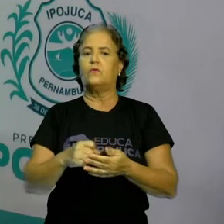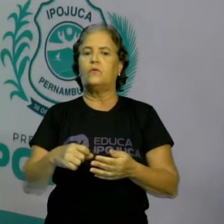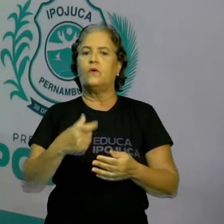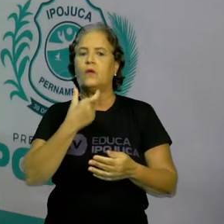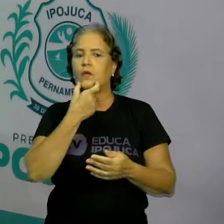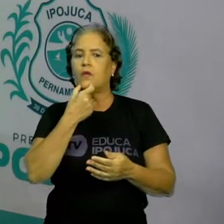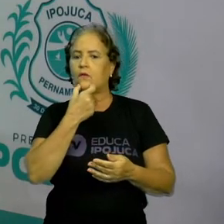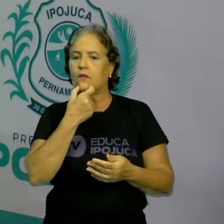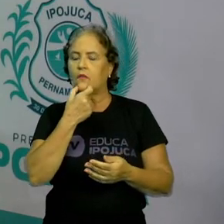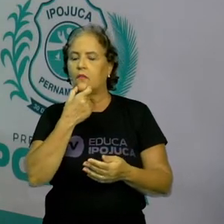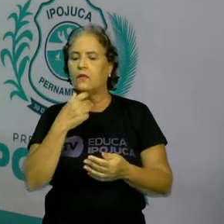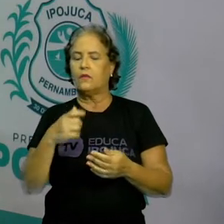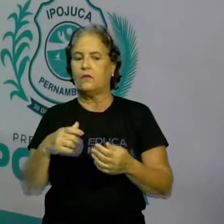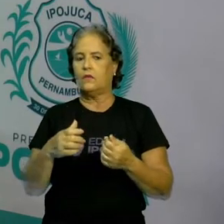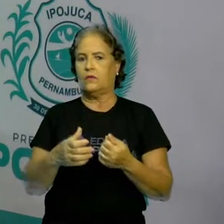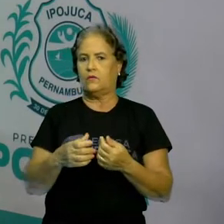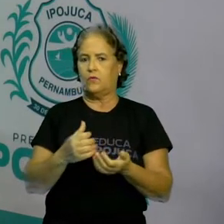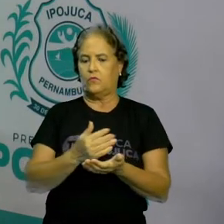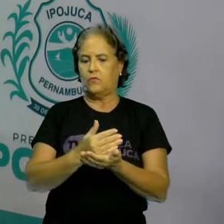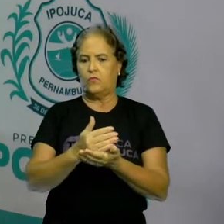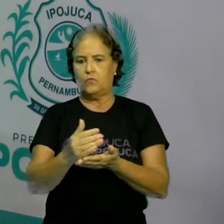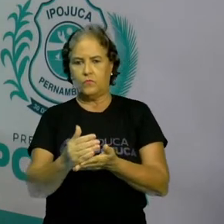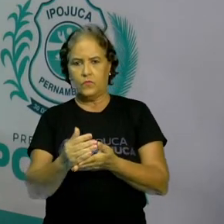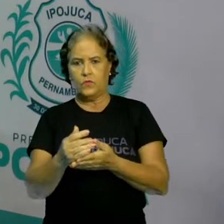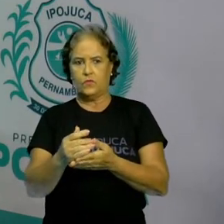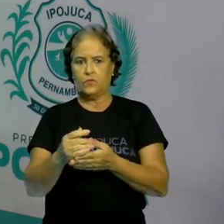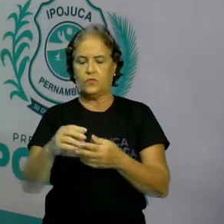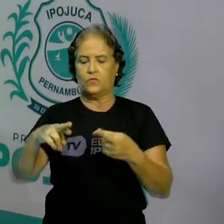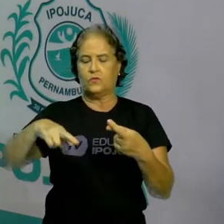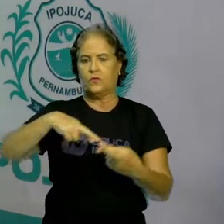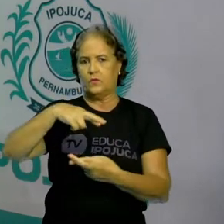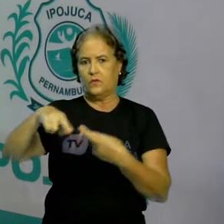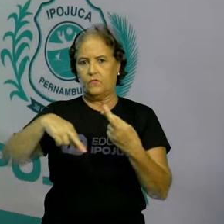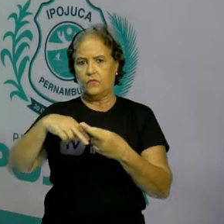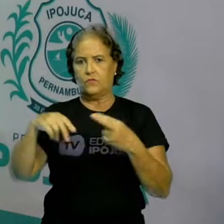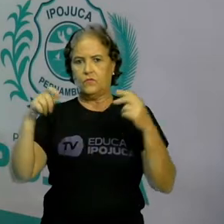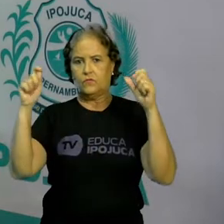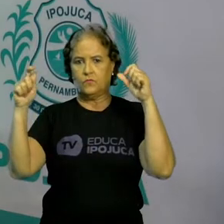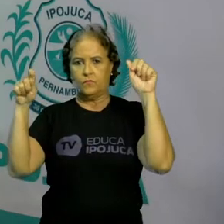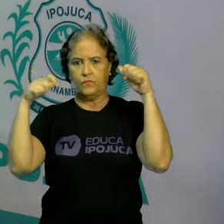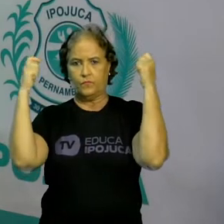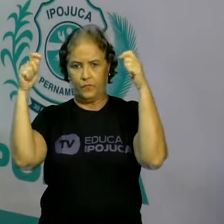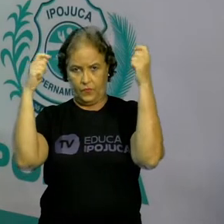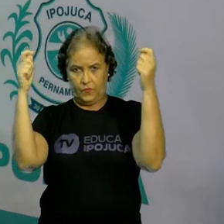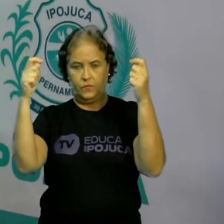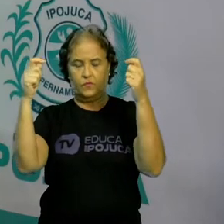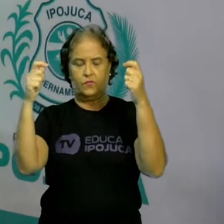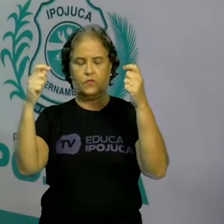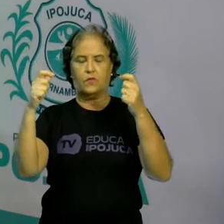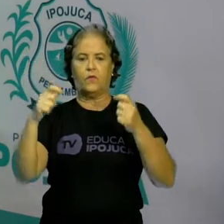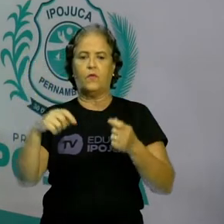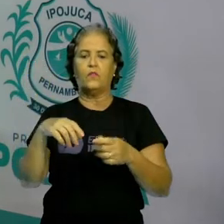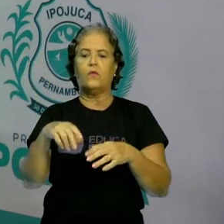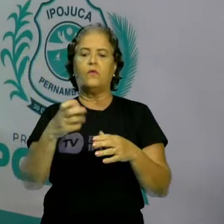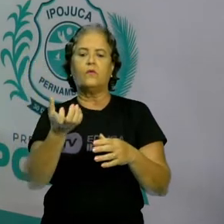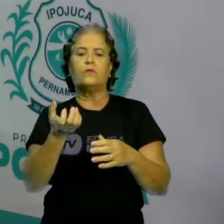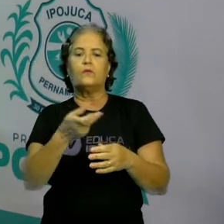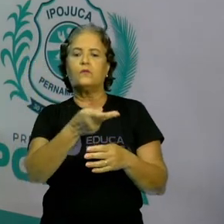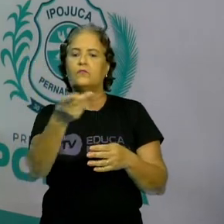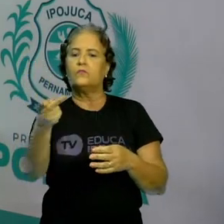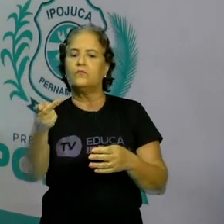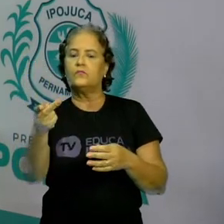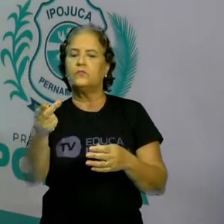Eu quero que vocês escrevam aí no caderno de vocês três coisas que antecederam, que aconteceram